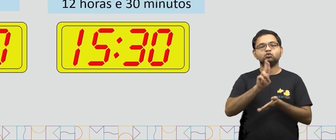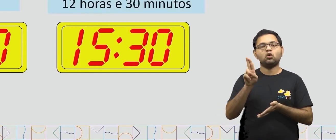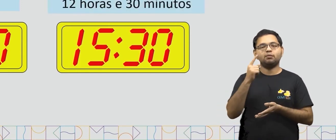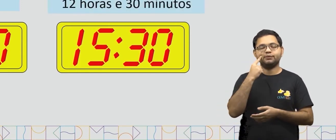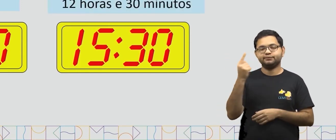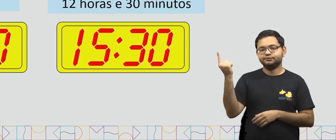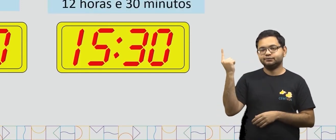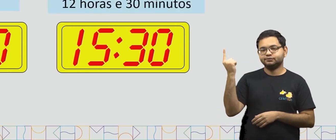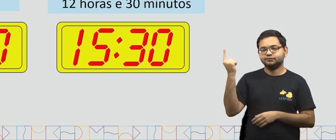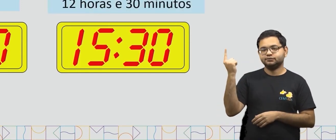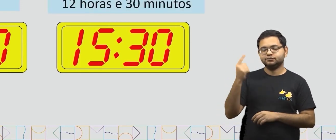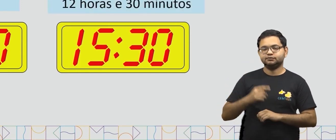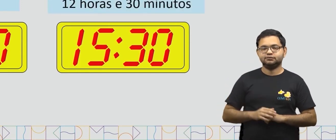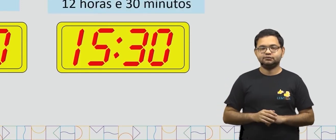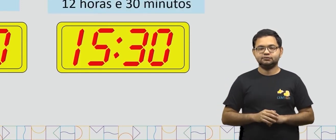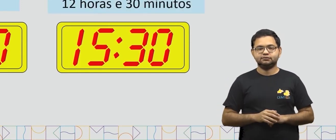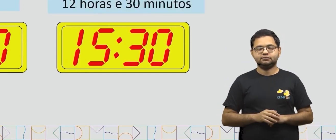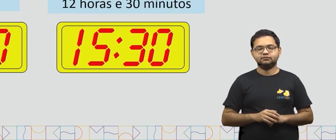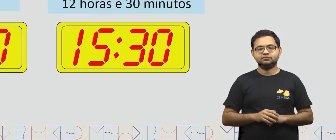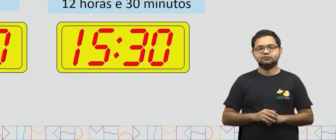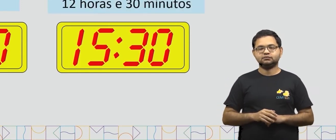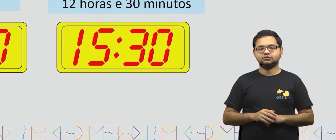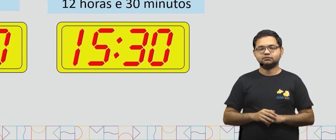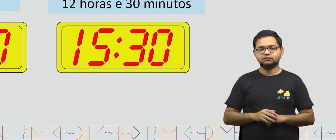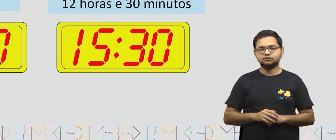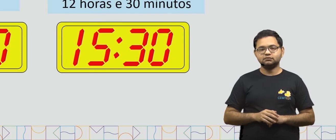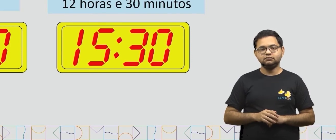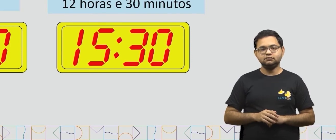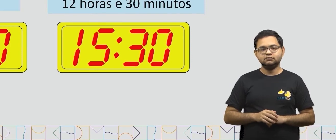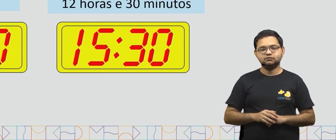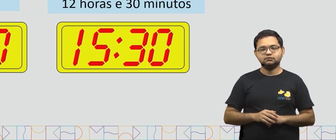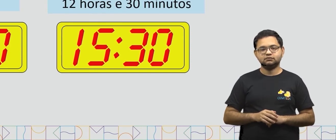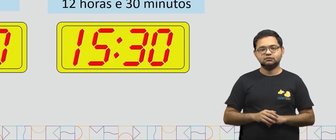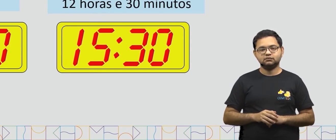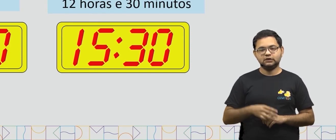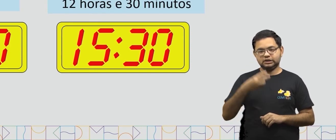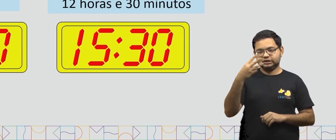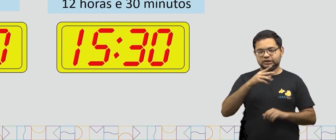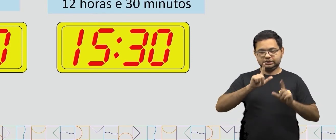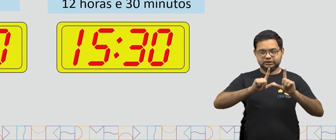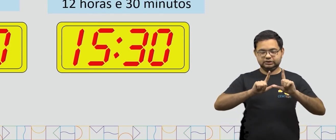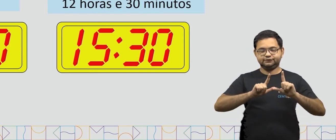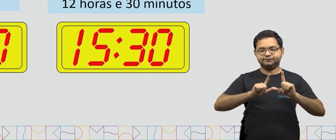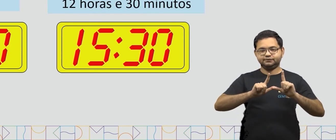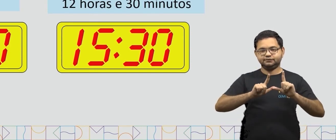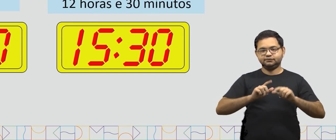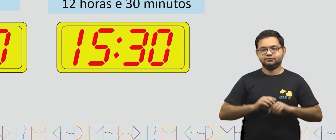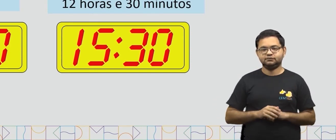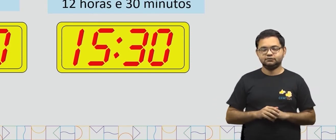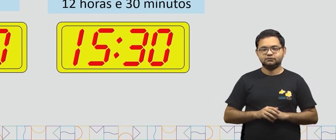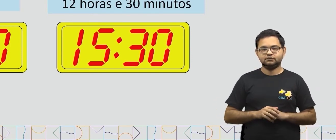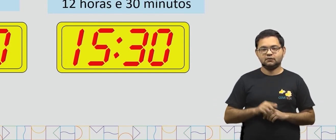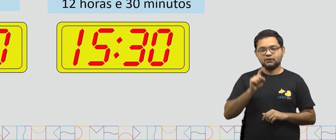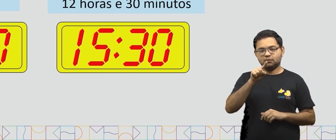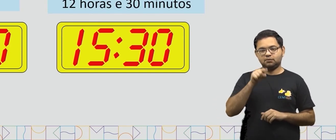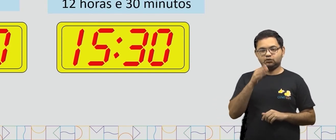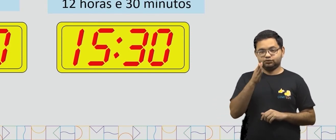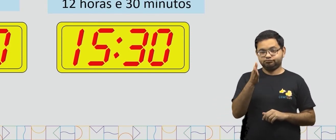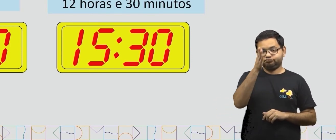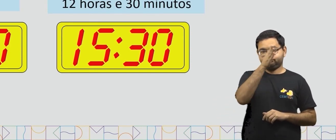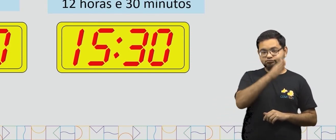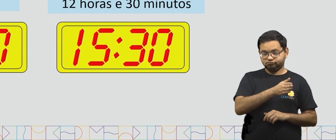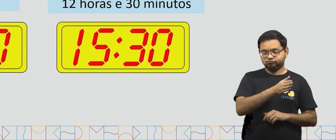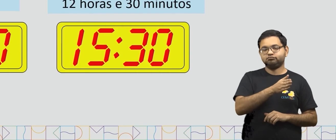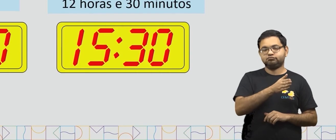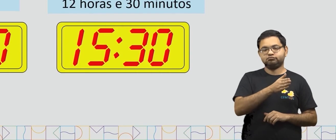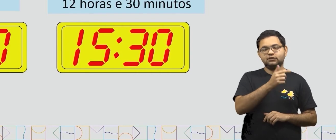minutos. Vamos para o terceiro relógio digital. Antes dos dois pontos, nós temos o